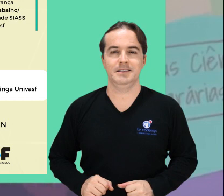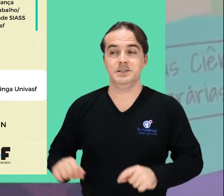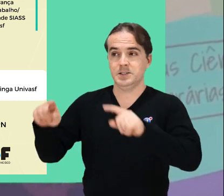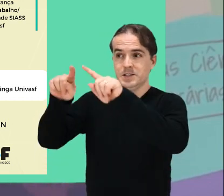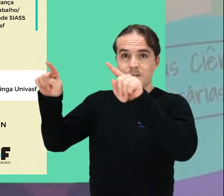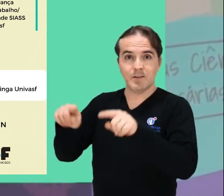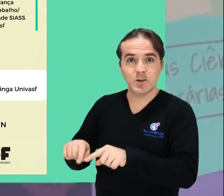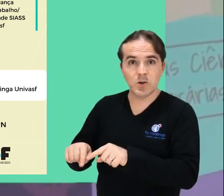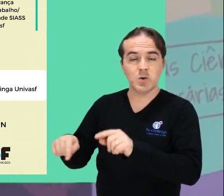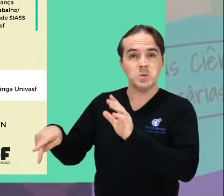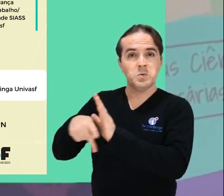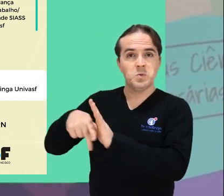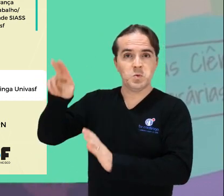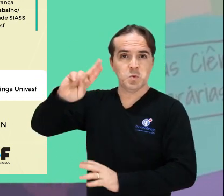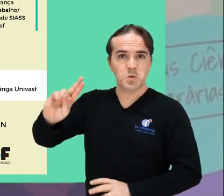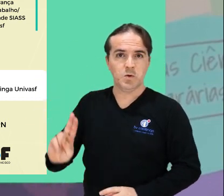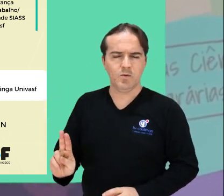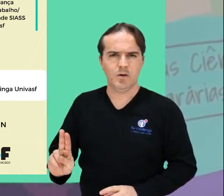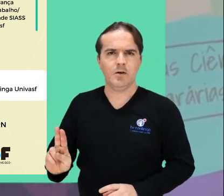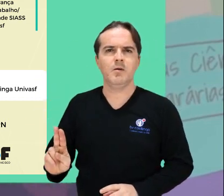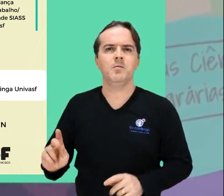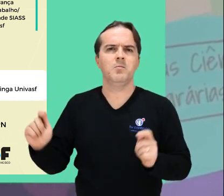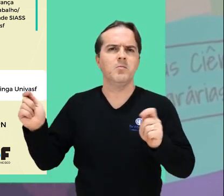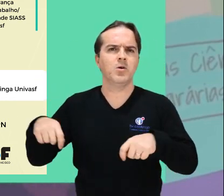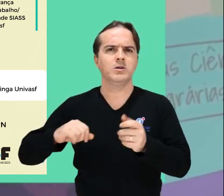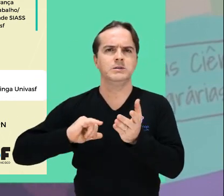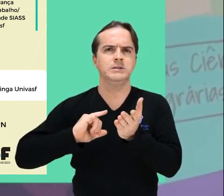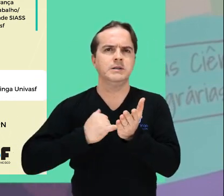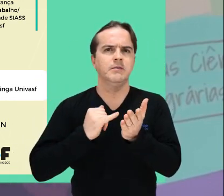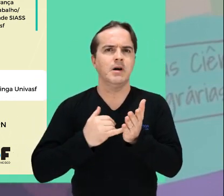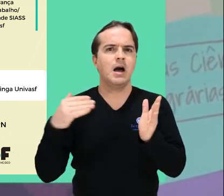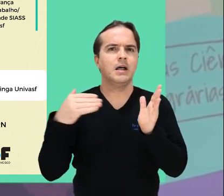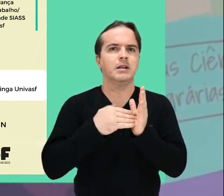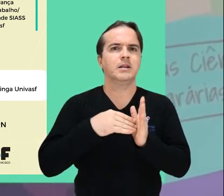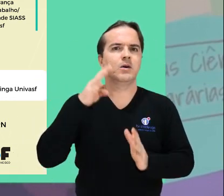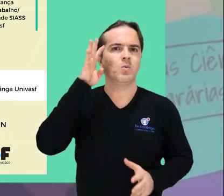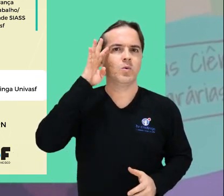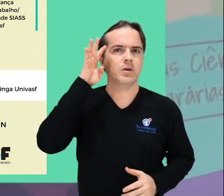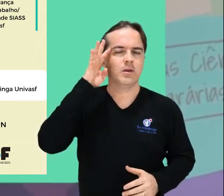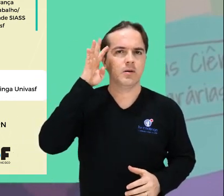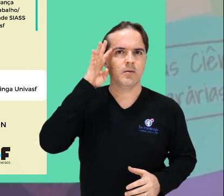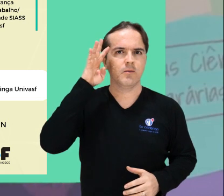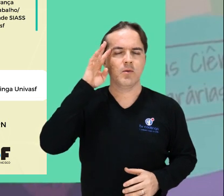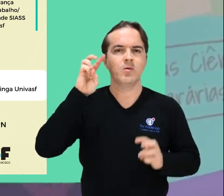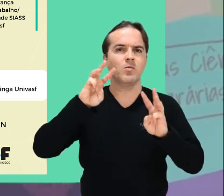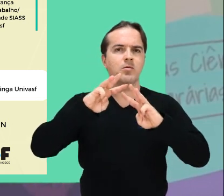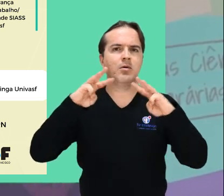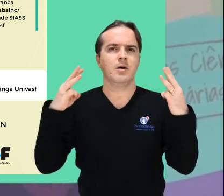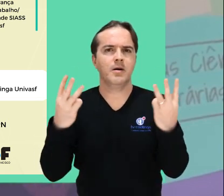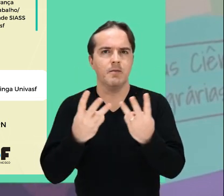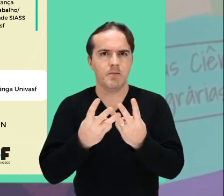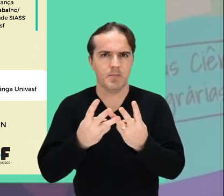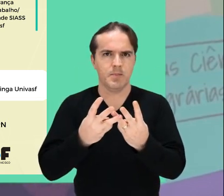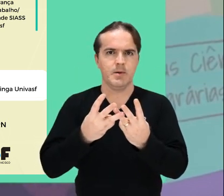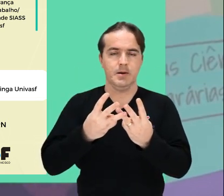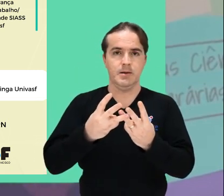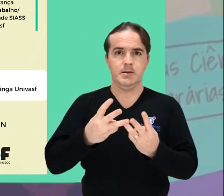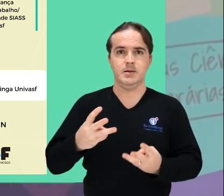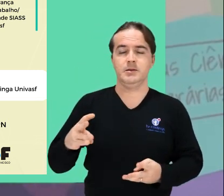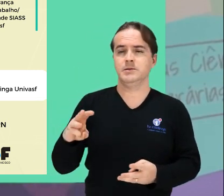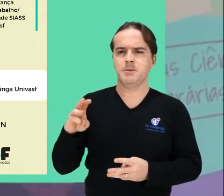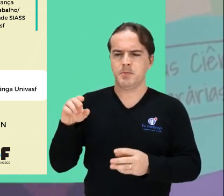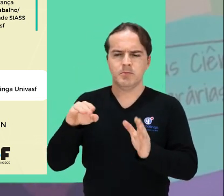Servidores da Univasf podem se inscrever até quarta-feira no webinário Medidas de